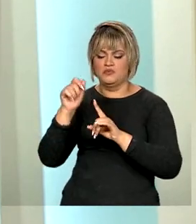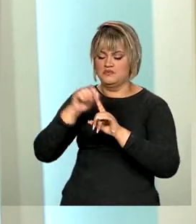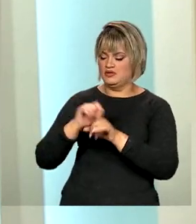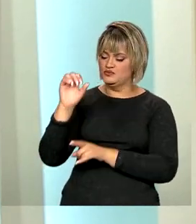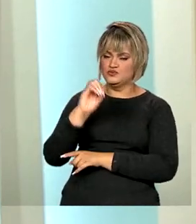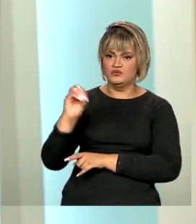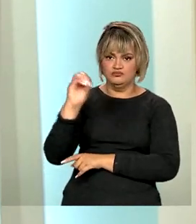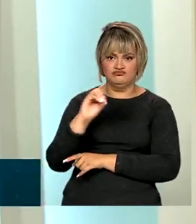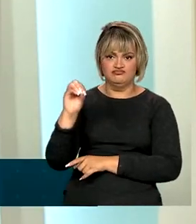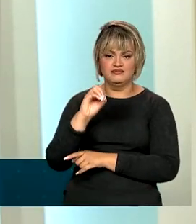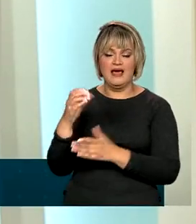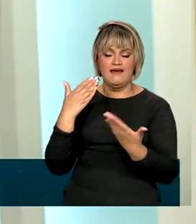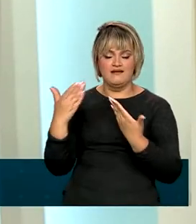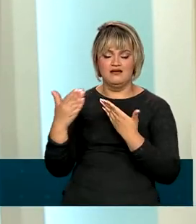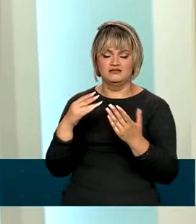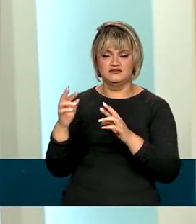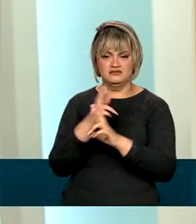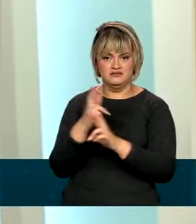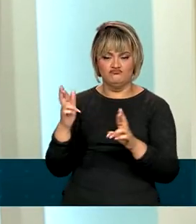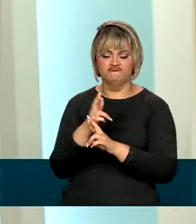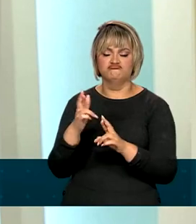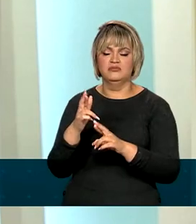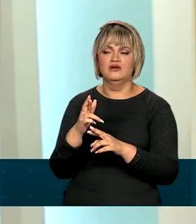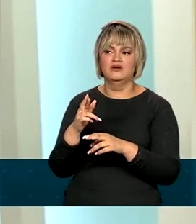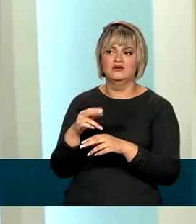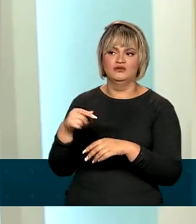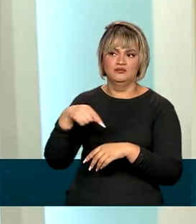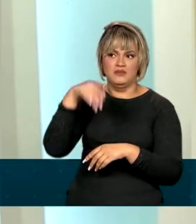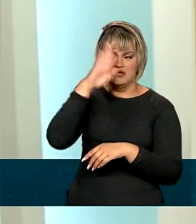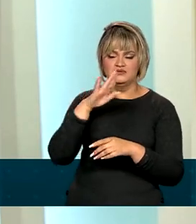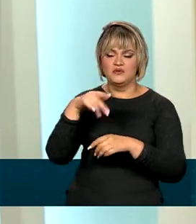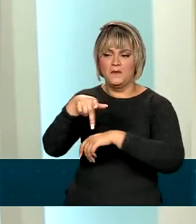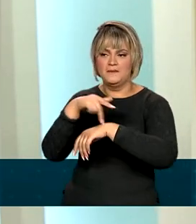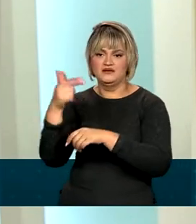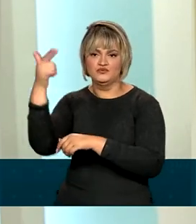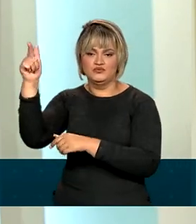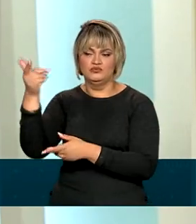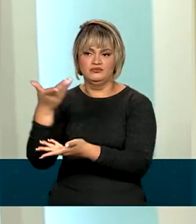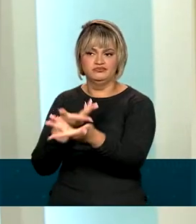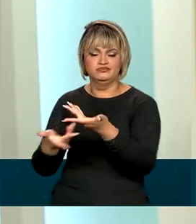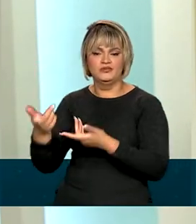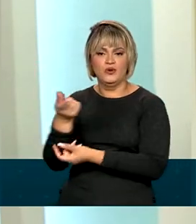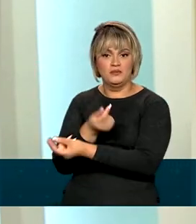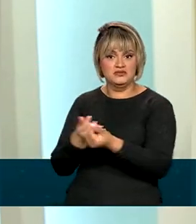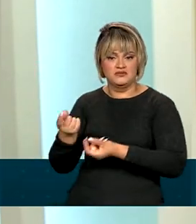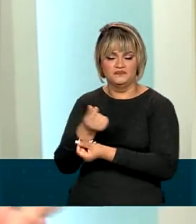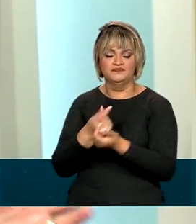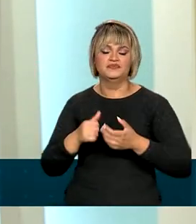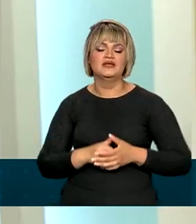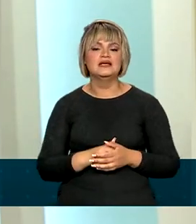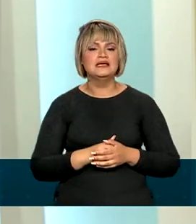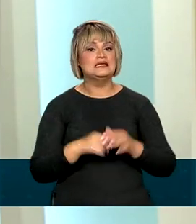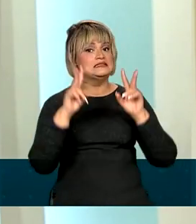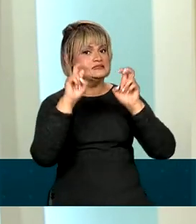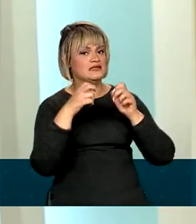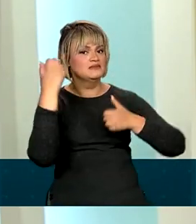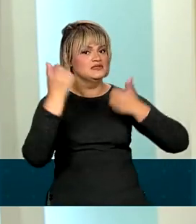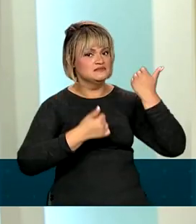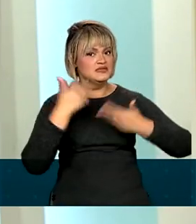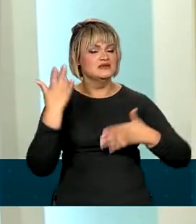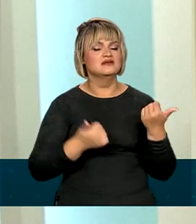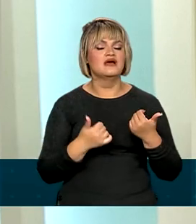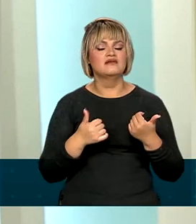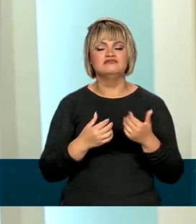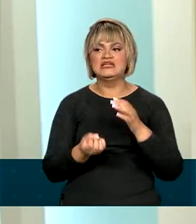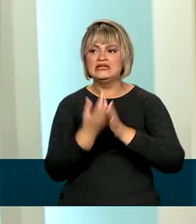outubro de 2022, cujos resultados foram publicados ontem. E aí, então, para tratar desse tema, que é tão importante e gera